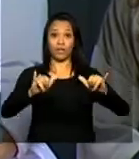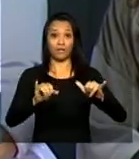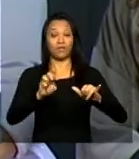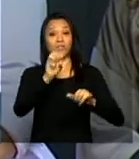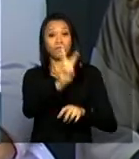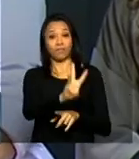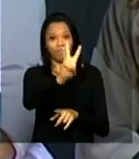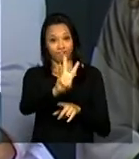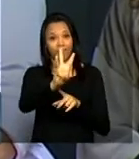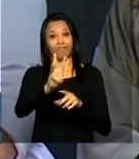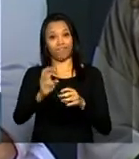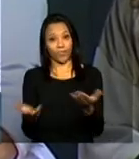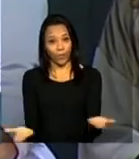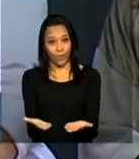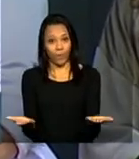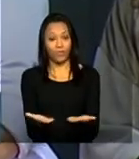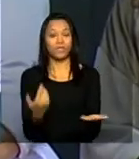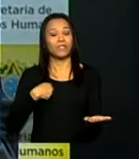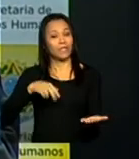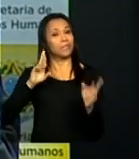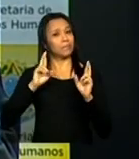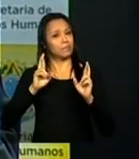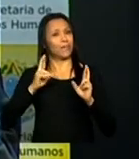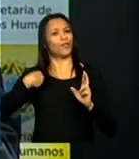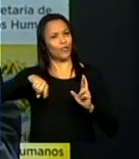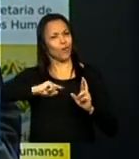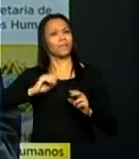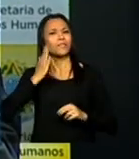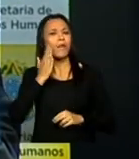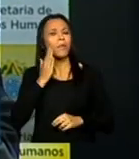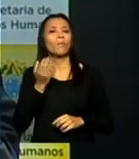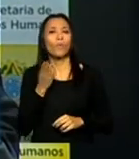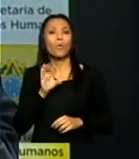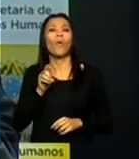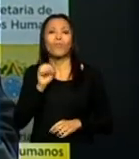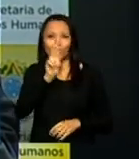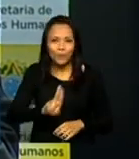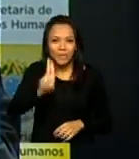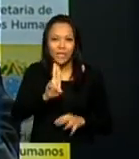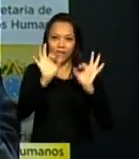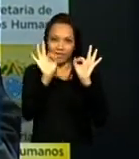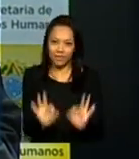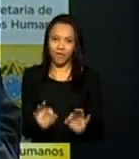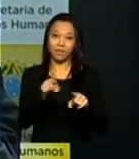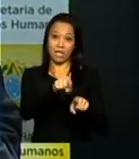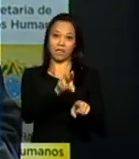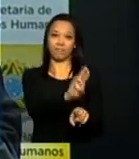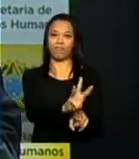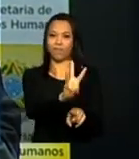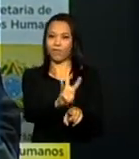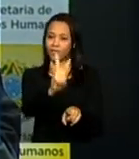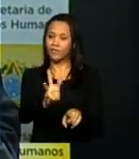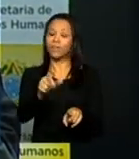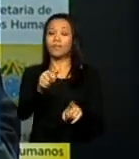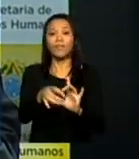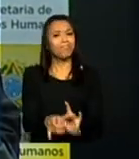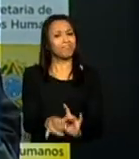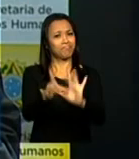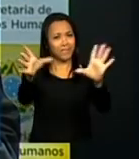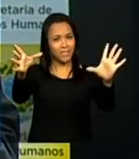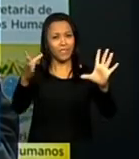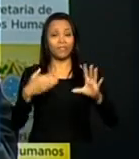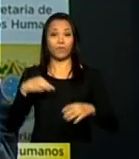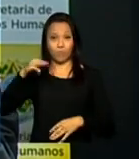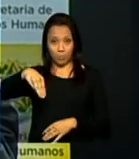que nós possamos utilizá-lo da forma mais correta possível e coloco à disposição o